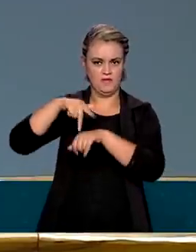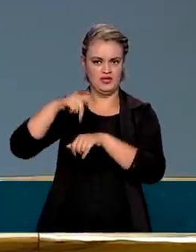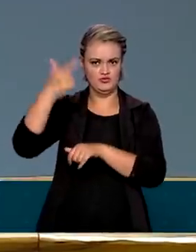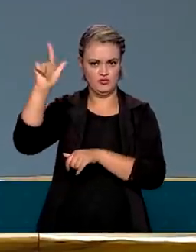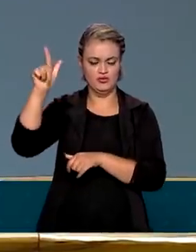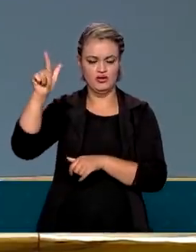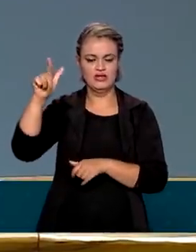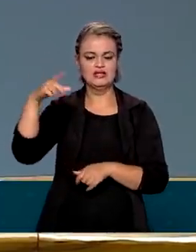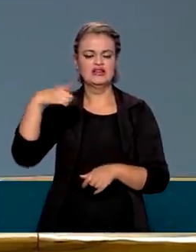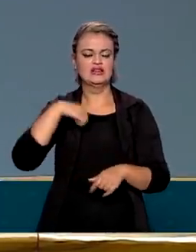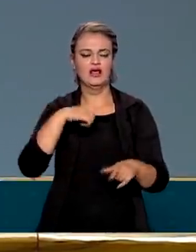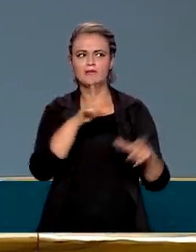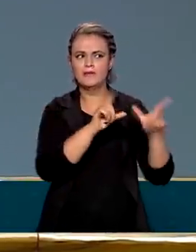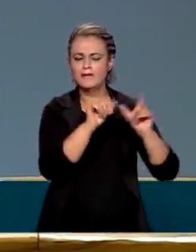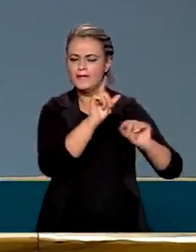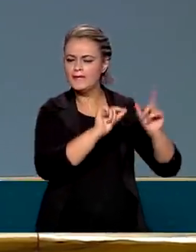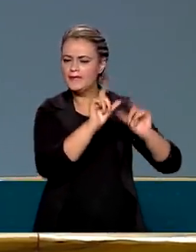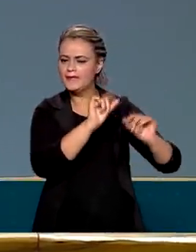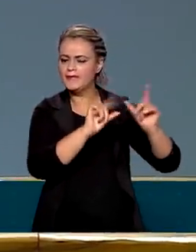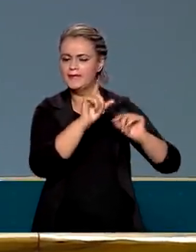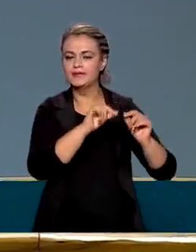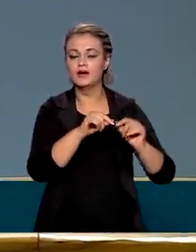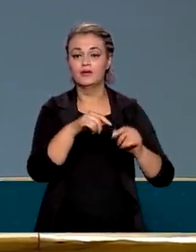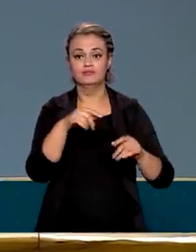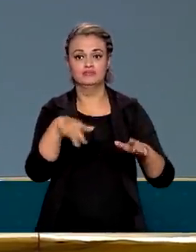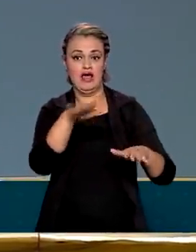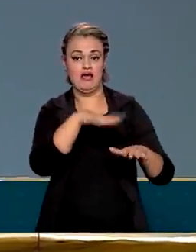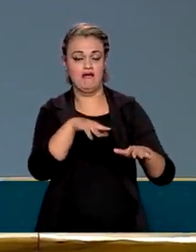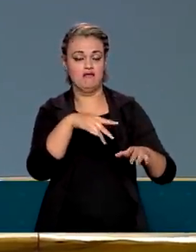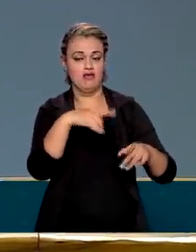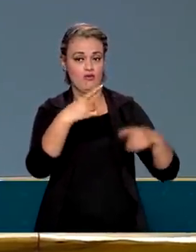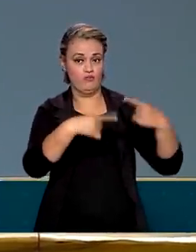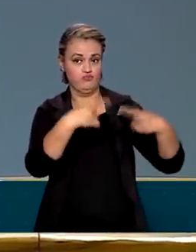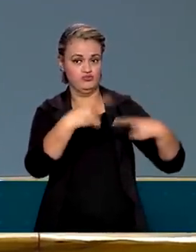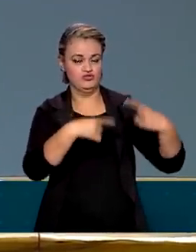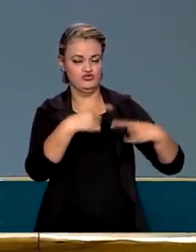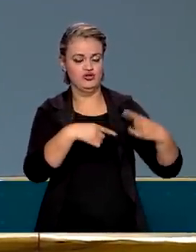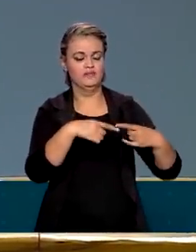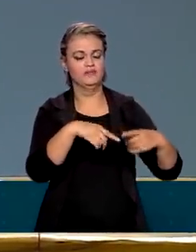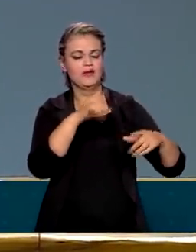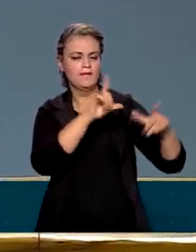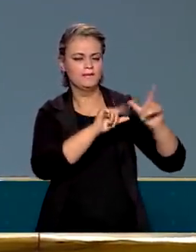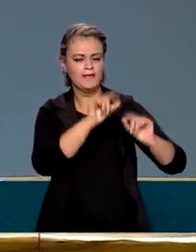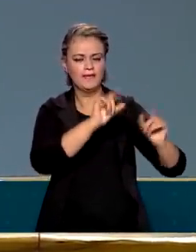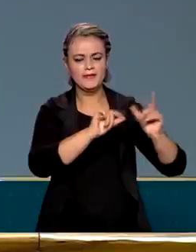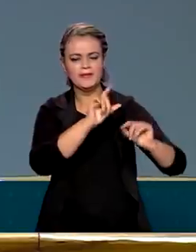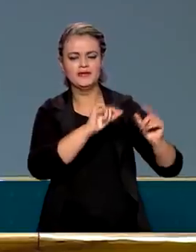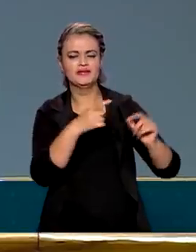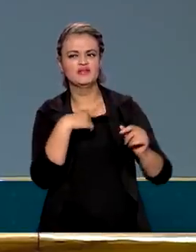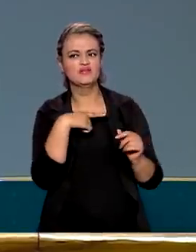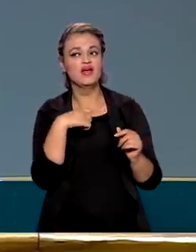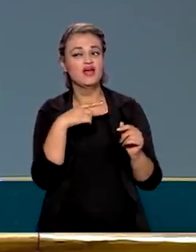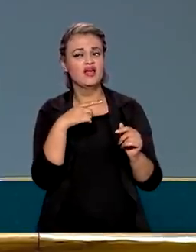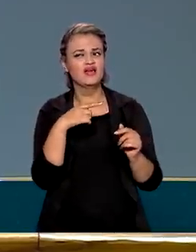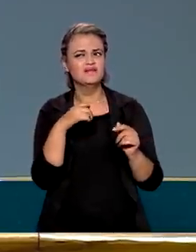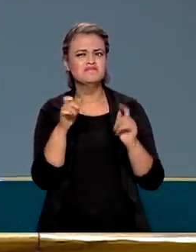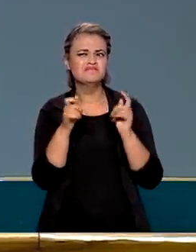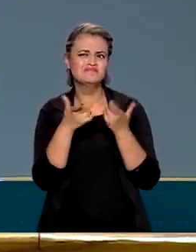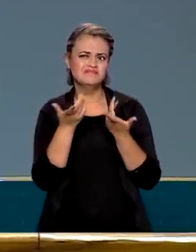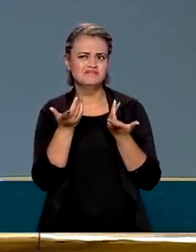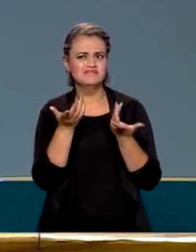teve uma movimentação política que normalmente eu não